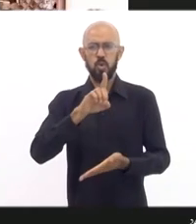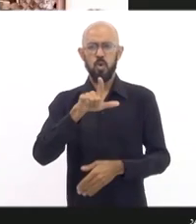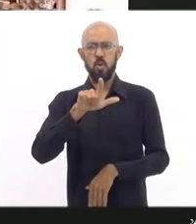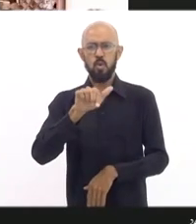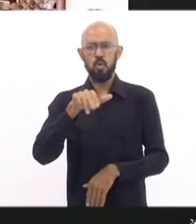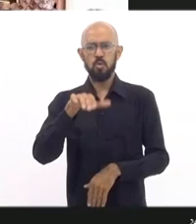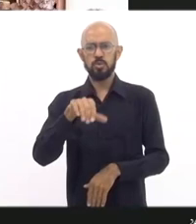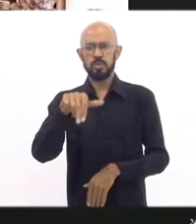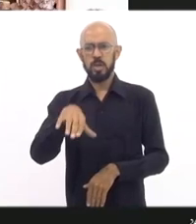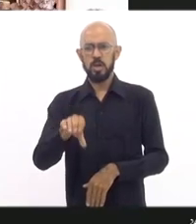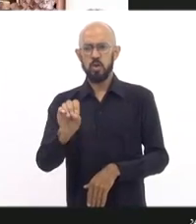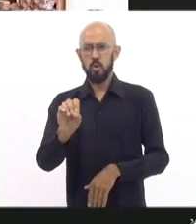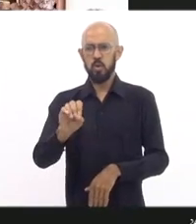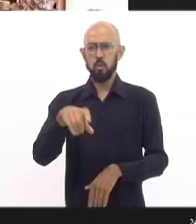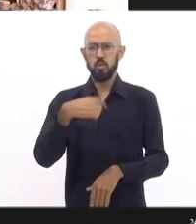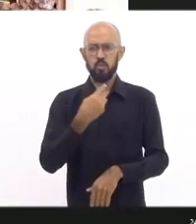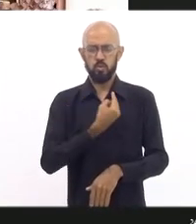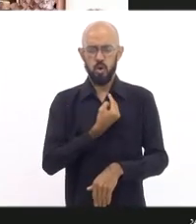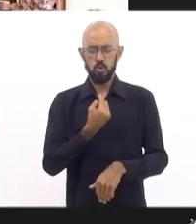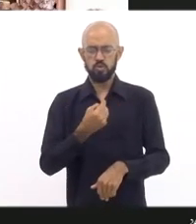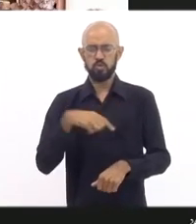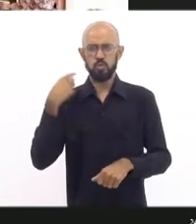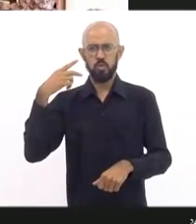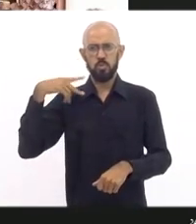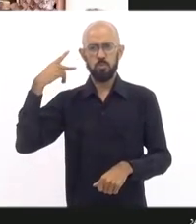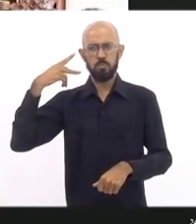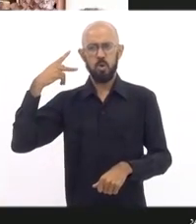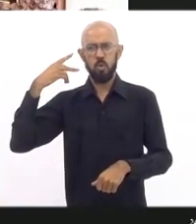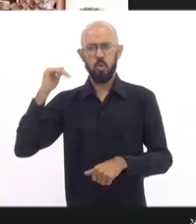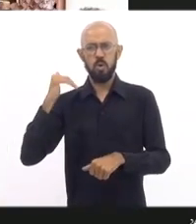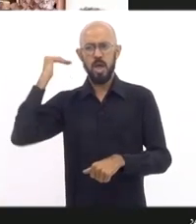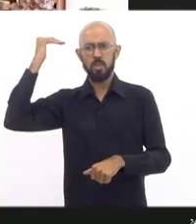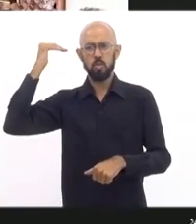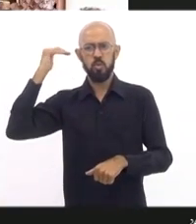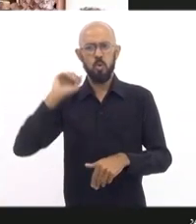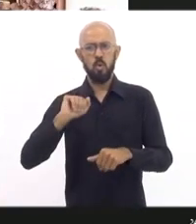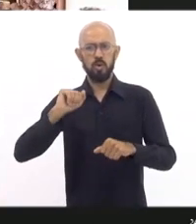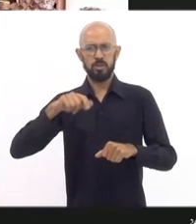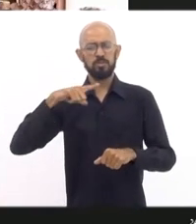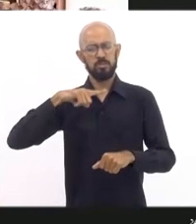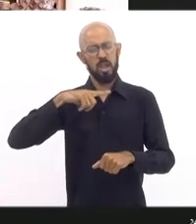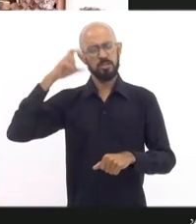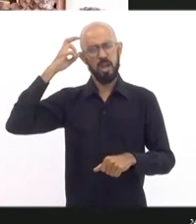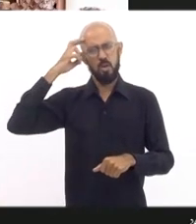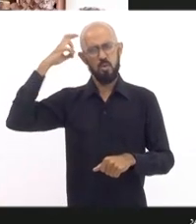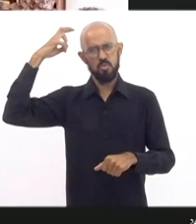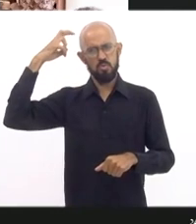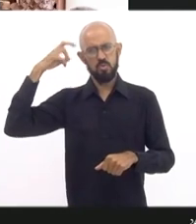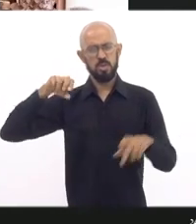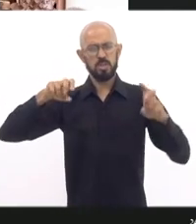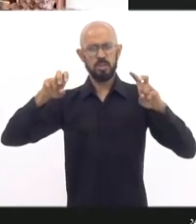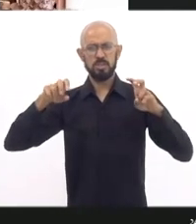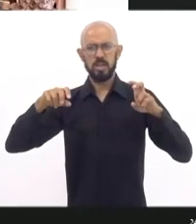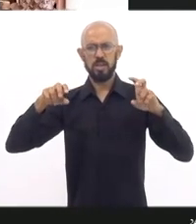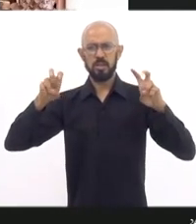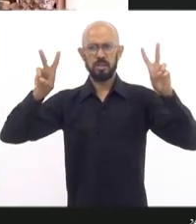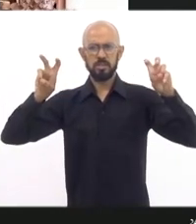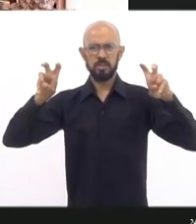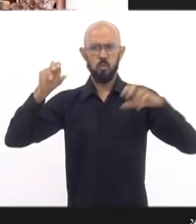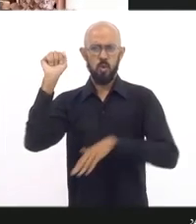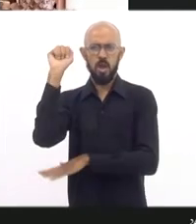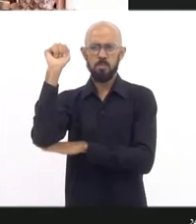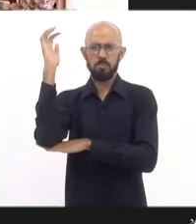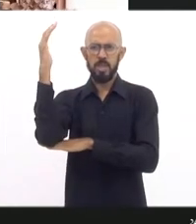nosso procurador-geral de justiça, ele tem uma tradição de questão ambiental lá atrás, quando ele atuou em